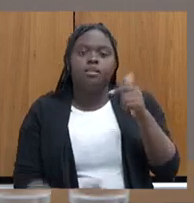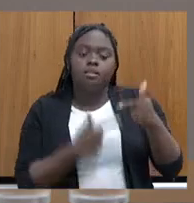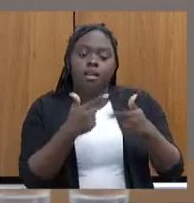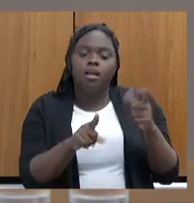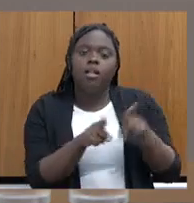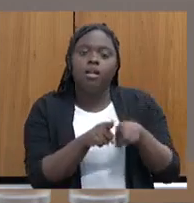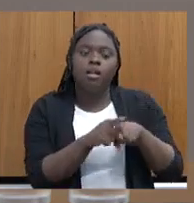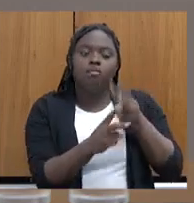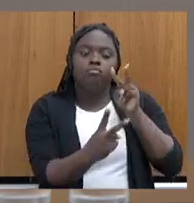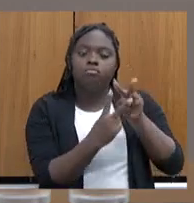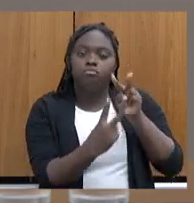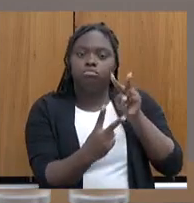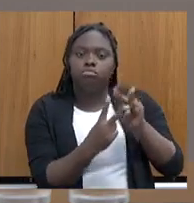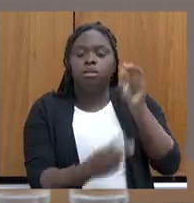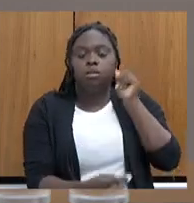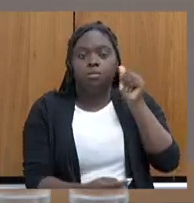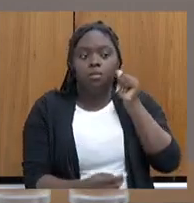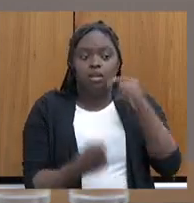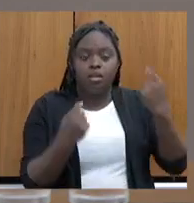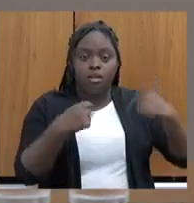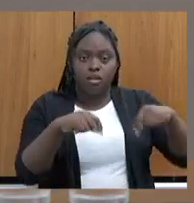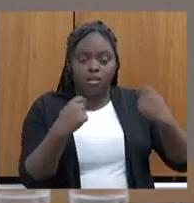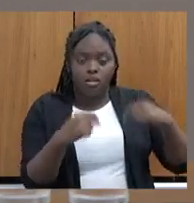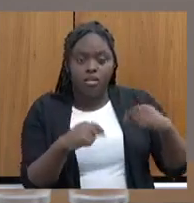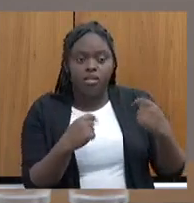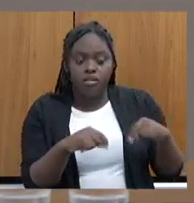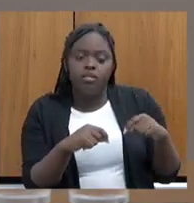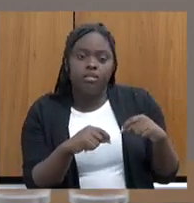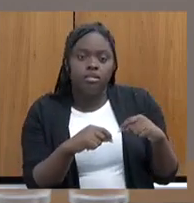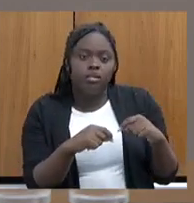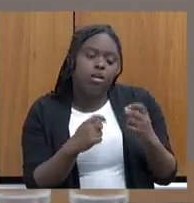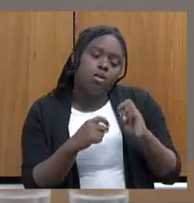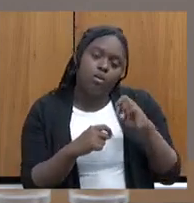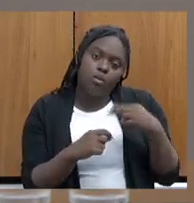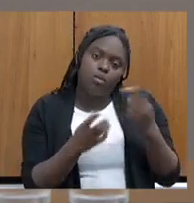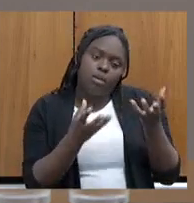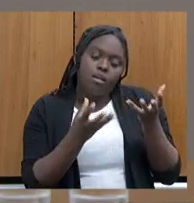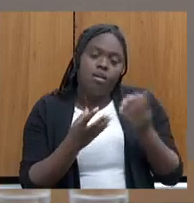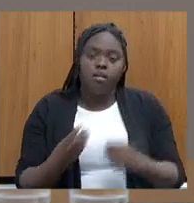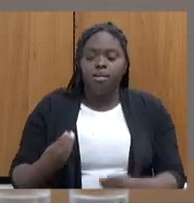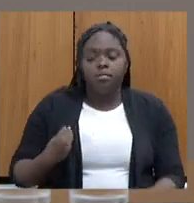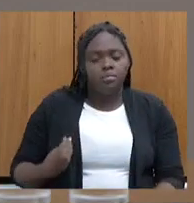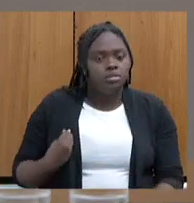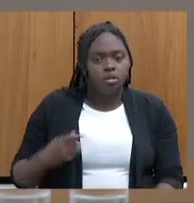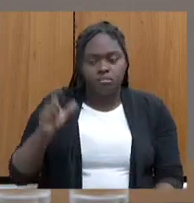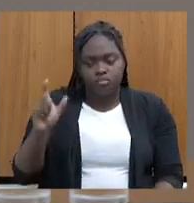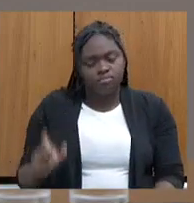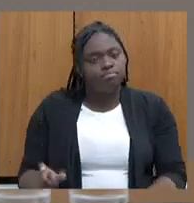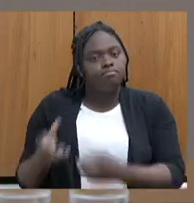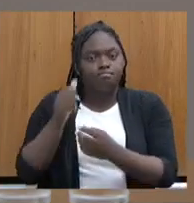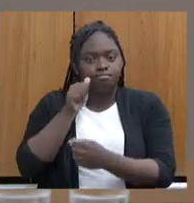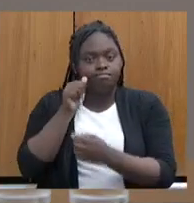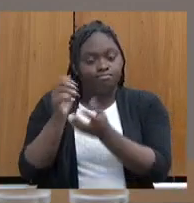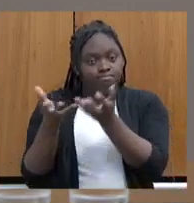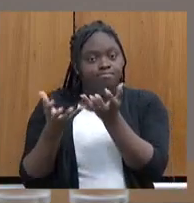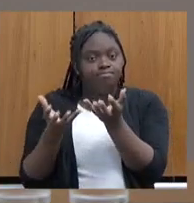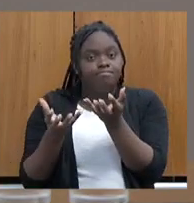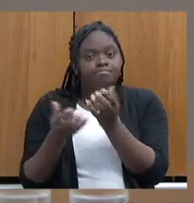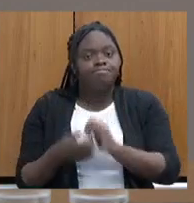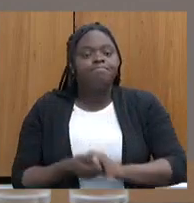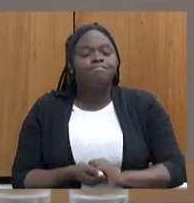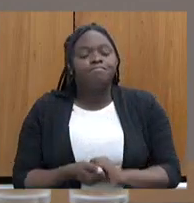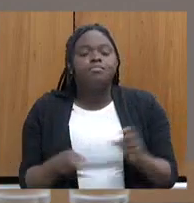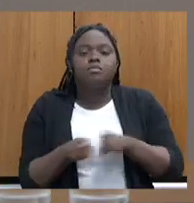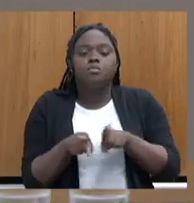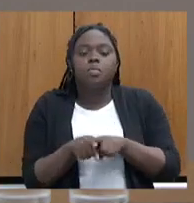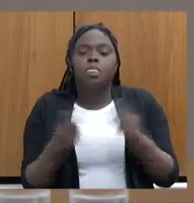atendendo virtualmente a mulher que quer atender virtualmente, e presencialmente aquela que quer ir presencialmente. E também, hoje,